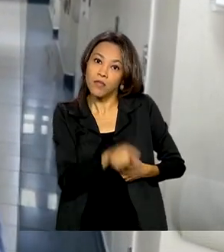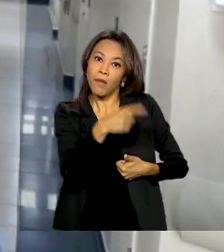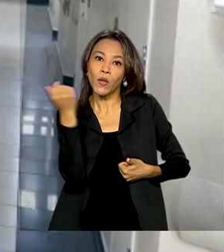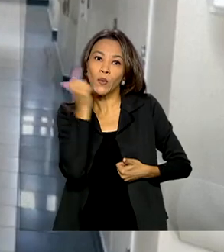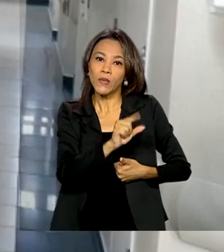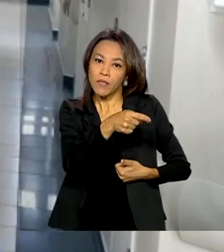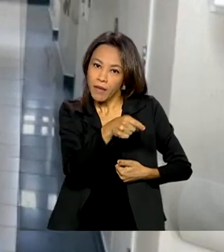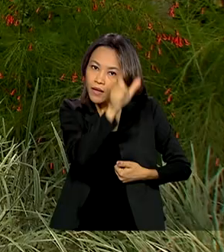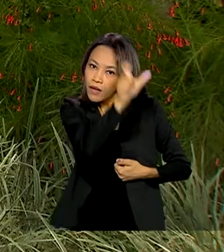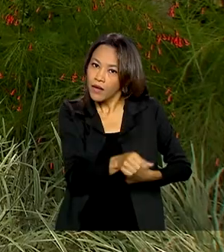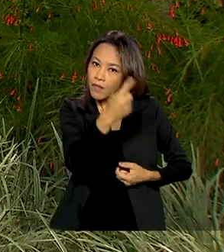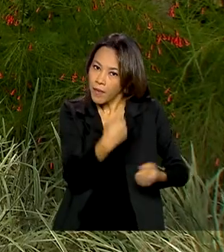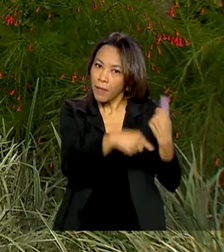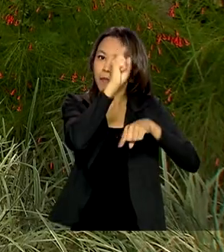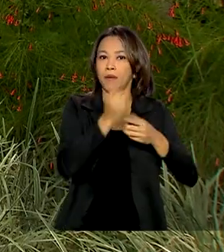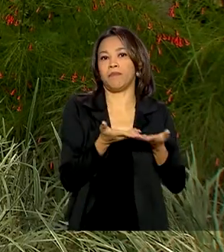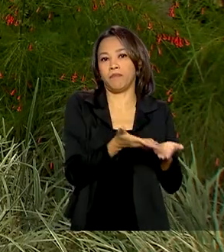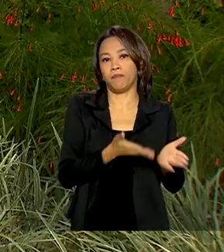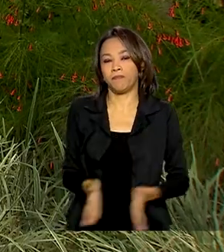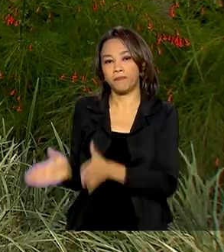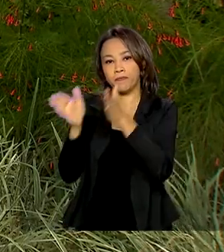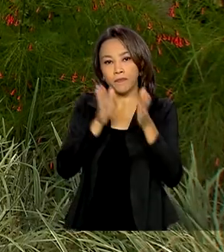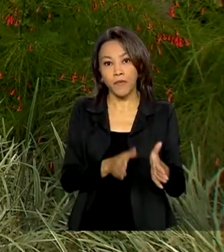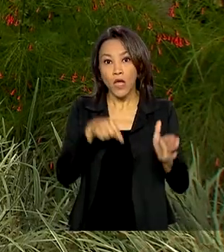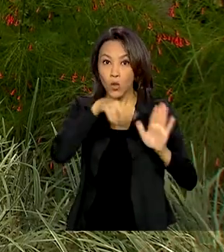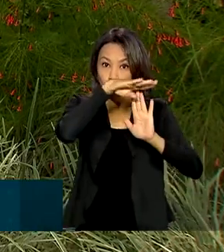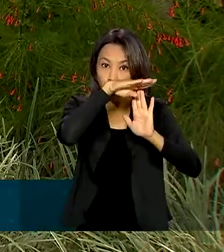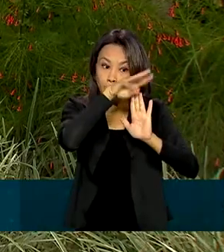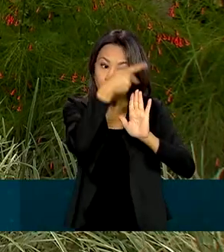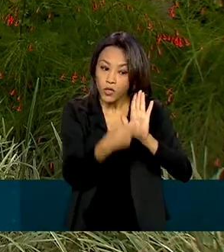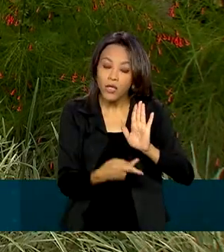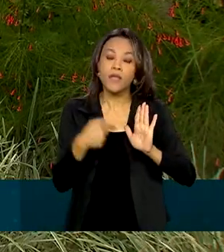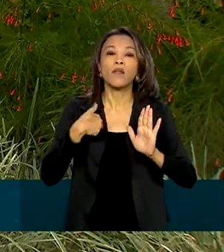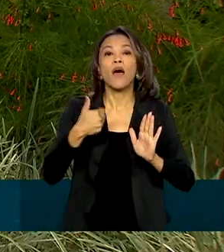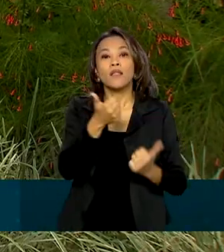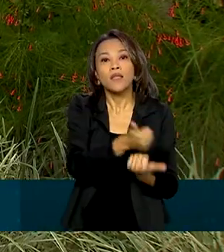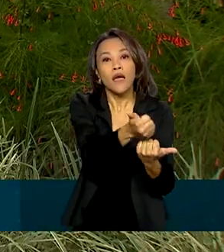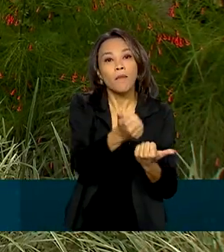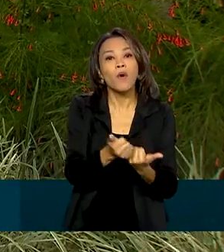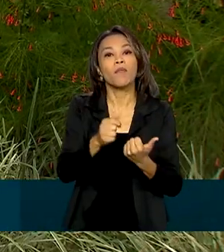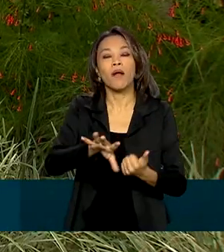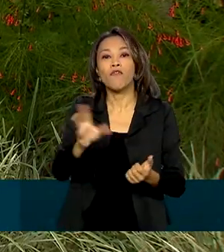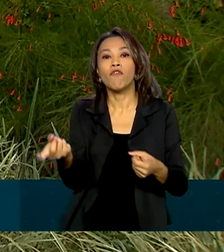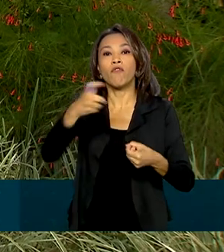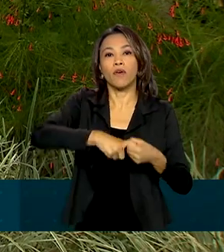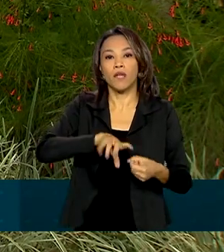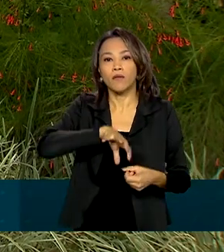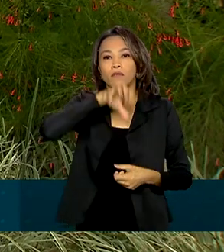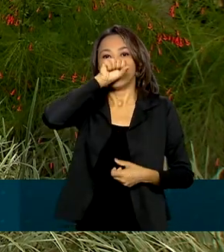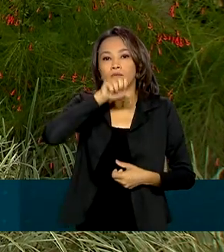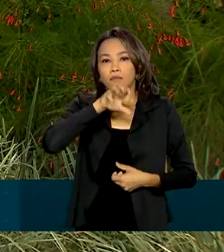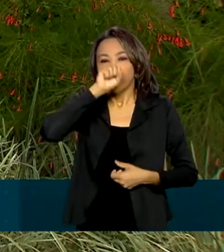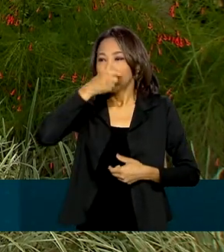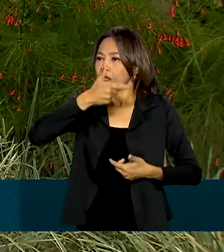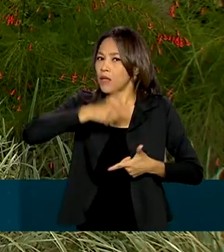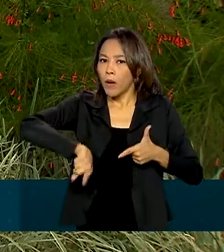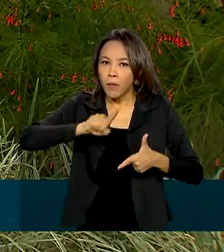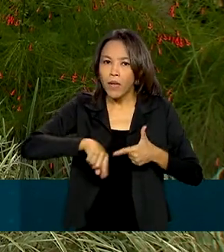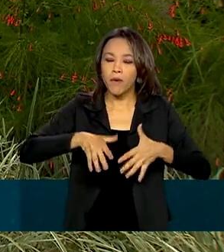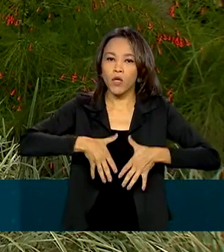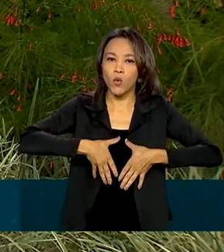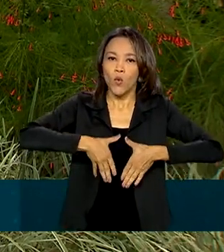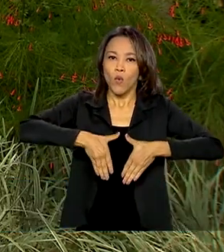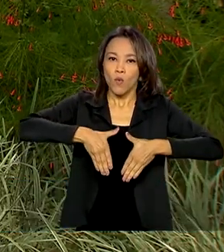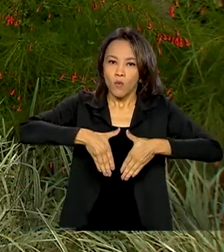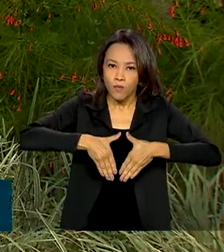conseguir evoluir tudo isso. No projeto, os pacientes recebem ajuda para voltar a respirar sem dificuldades e a fortalecer os músculos.